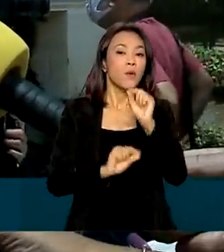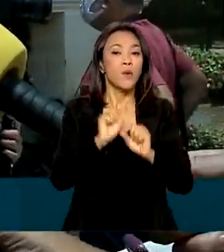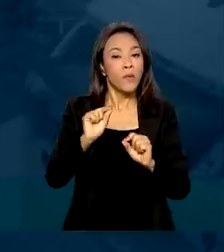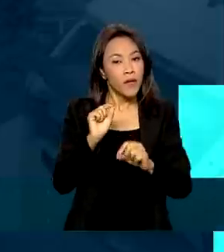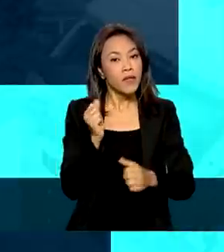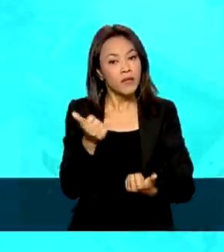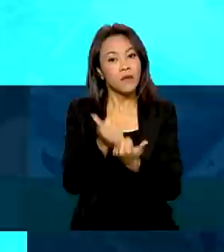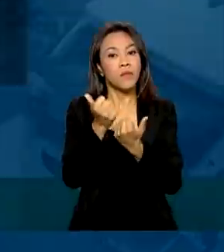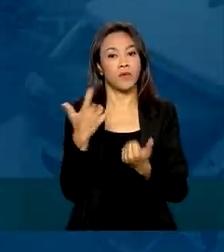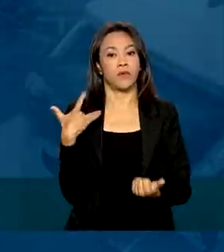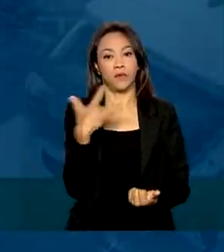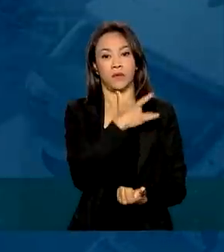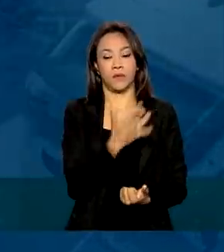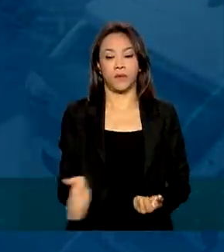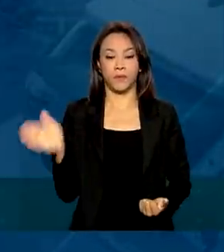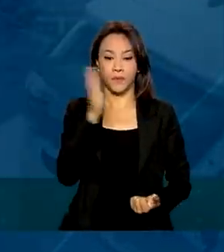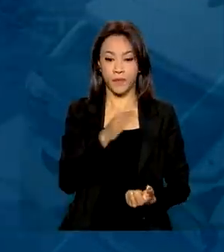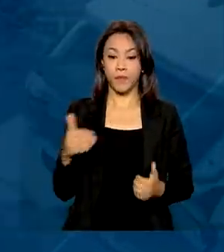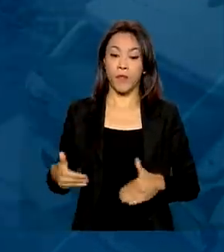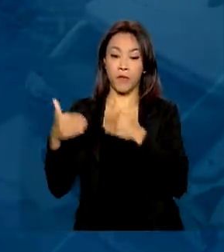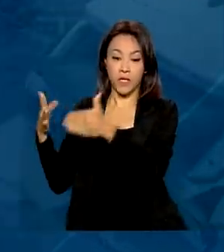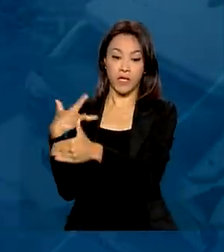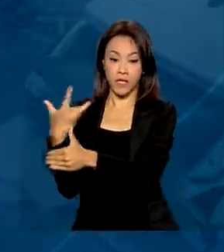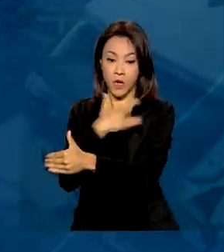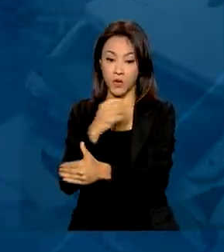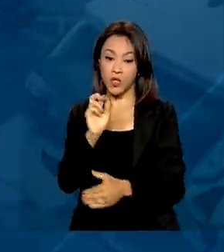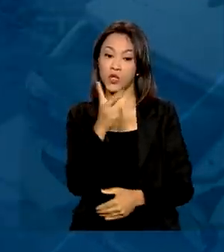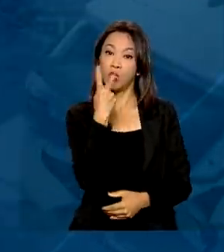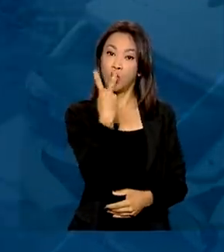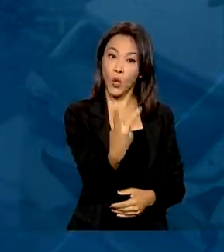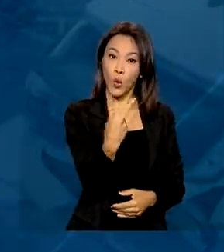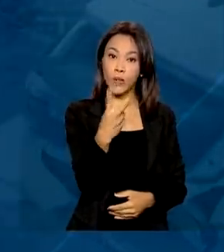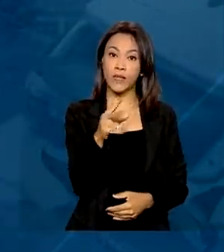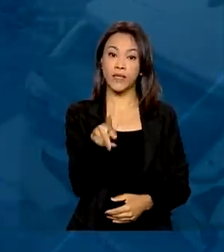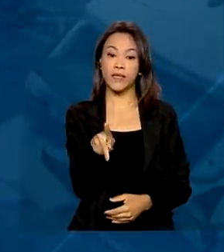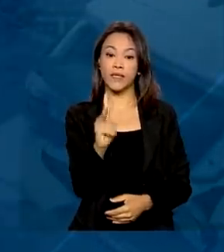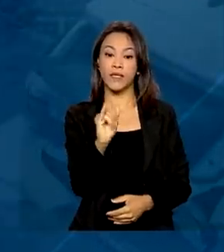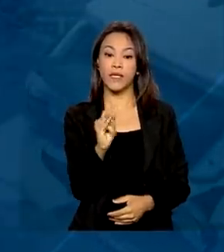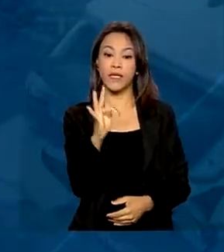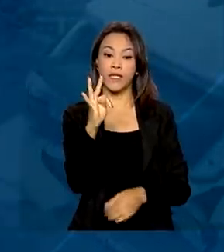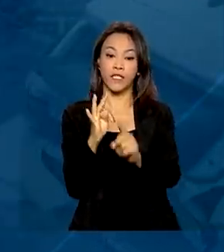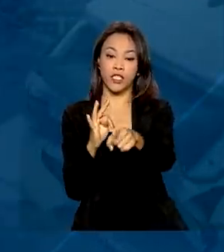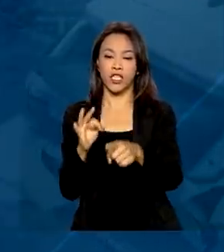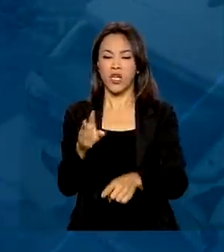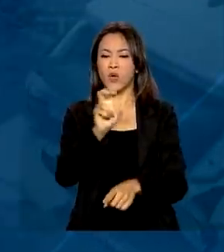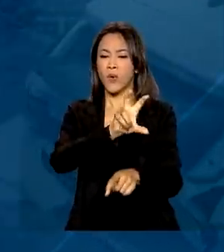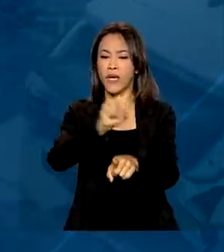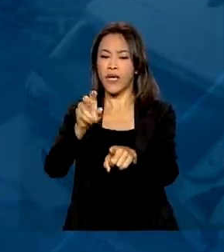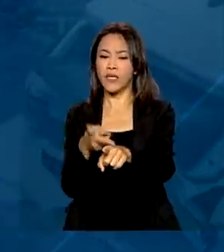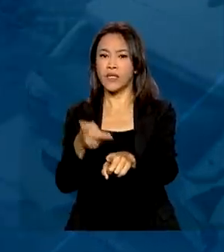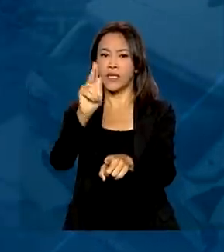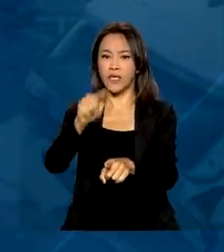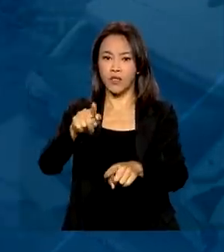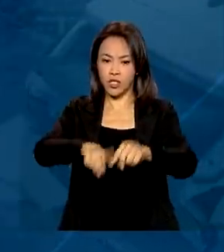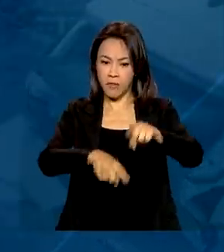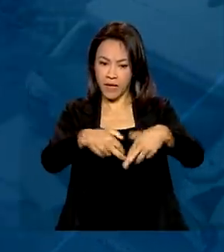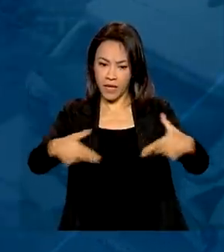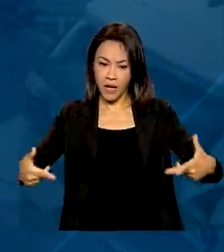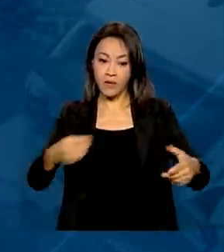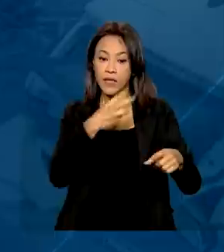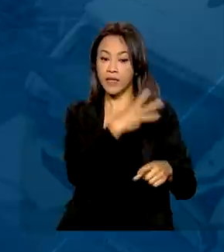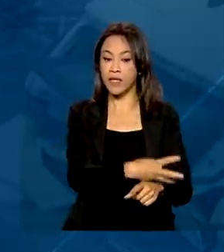à saúde. O ministério enviou dois kits de apoio com cerca de 500 quilos de material. Cada kit tem